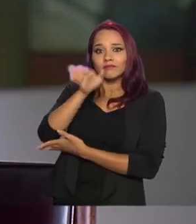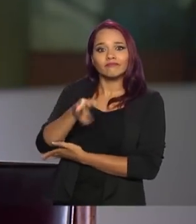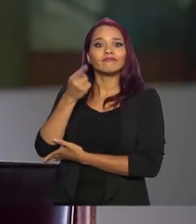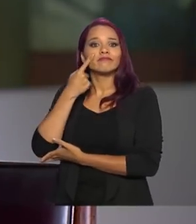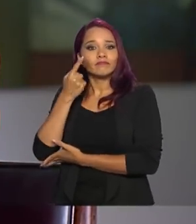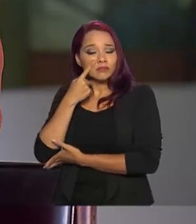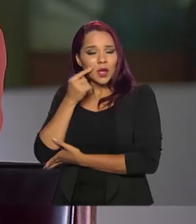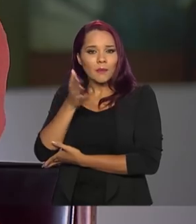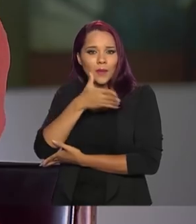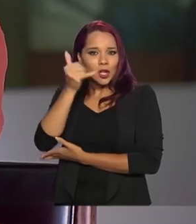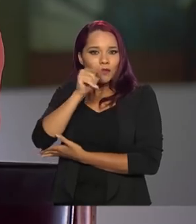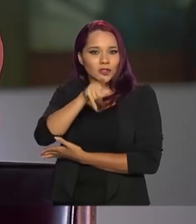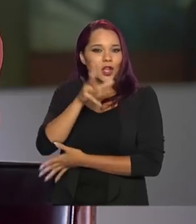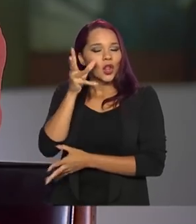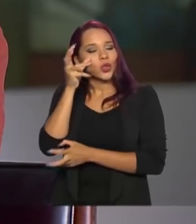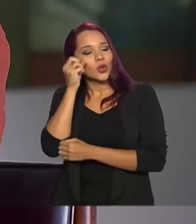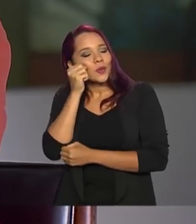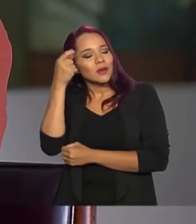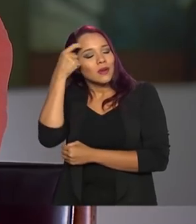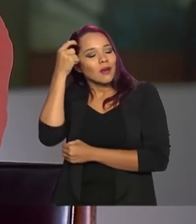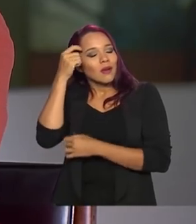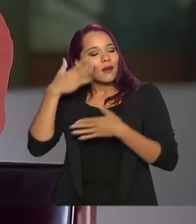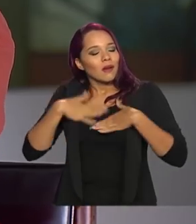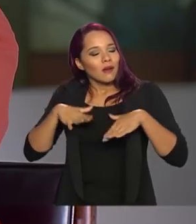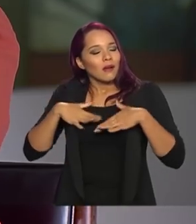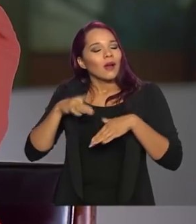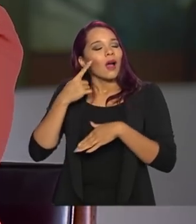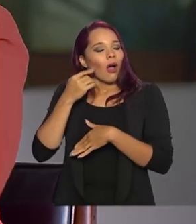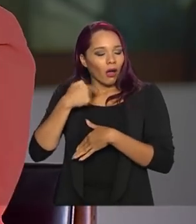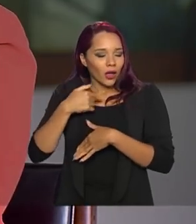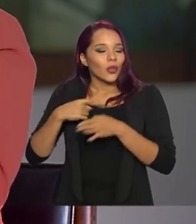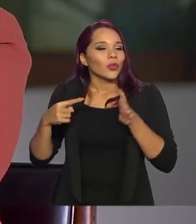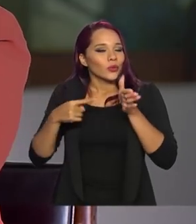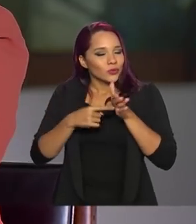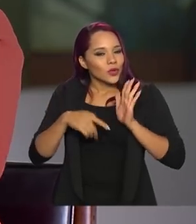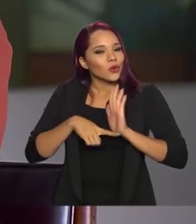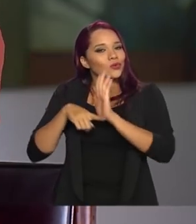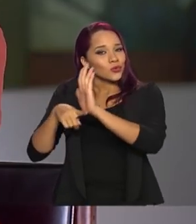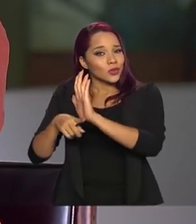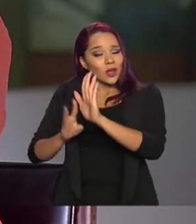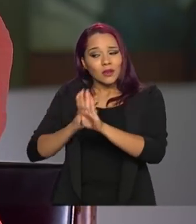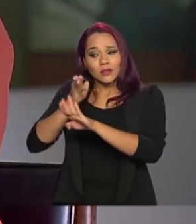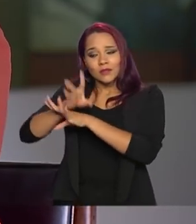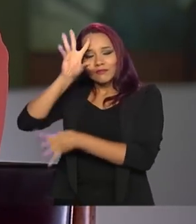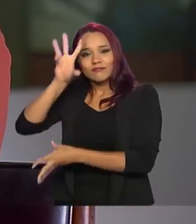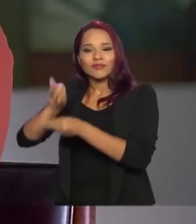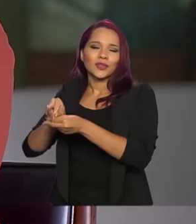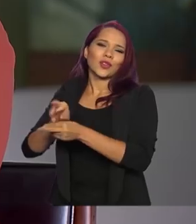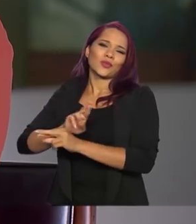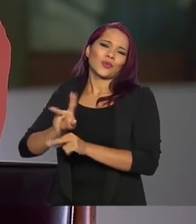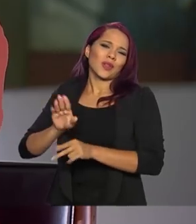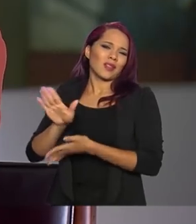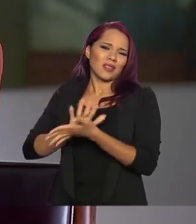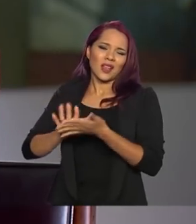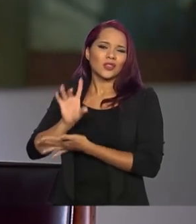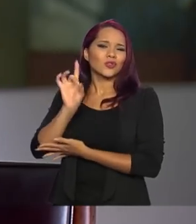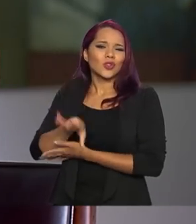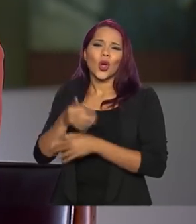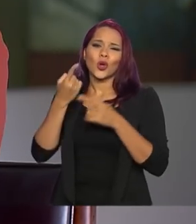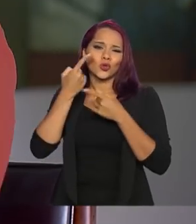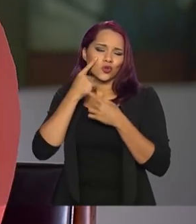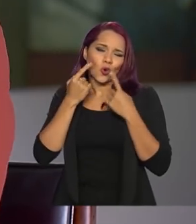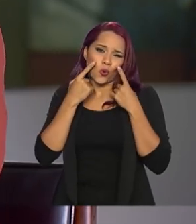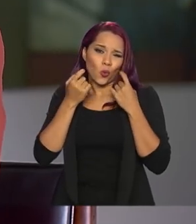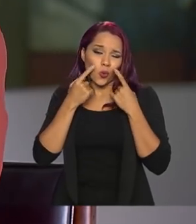melhor você dormir com a consciência tranquila que você denunciou e nós chegamos à conclusão que não era nada, era só um